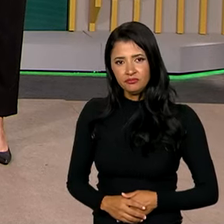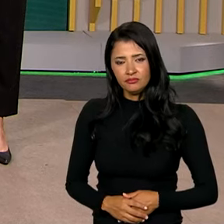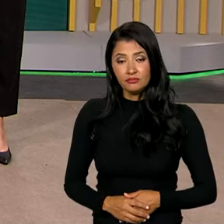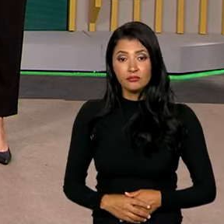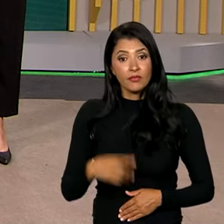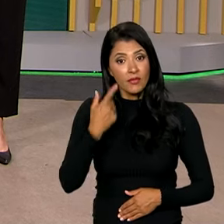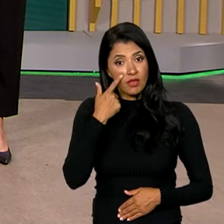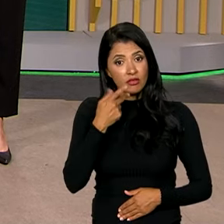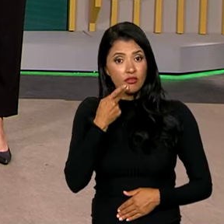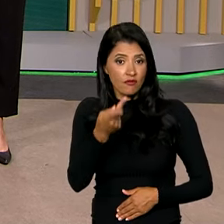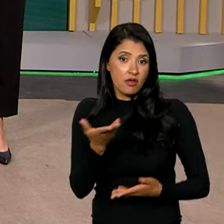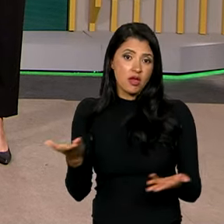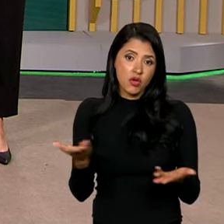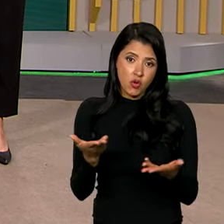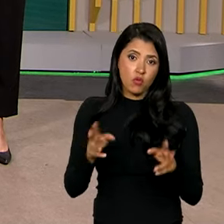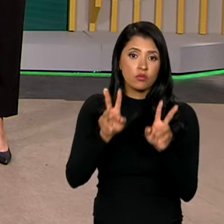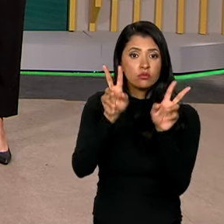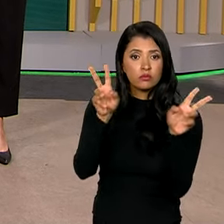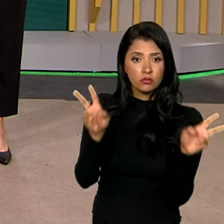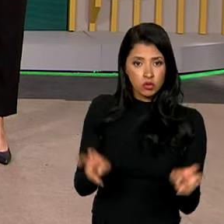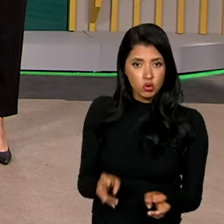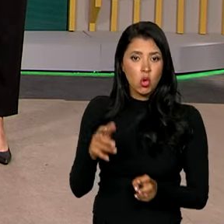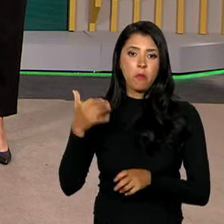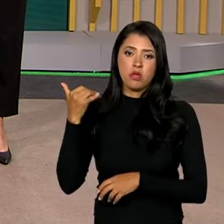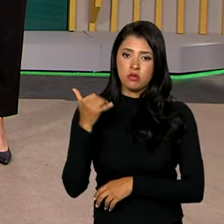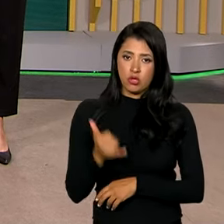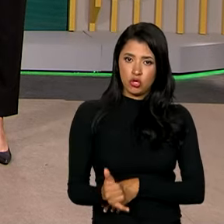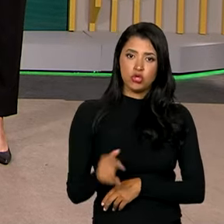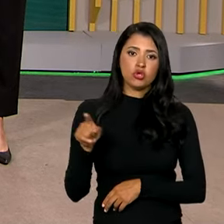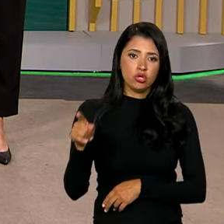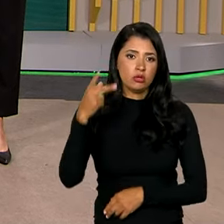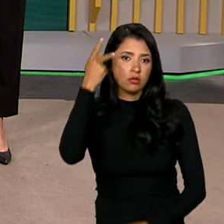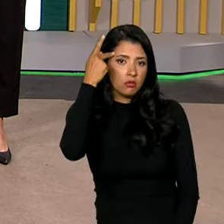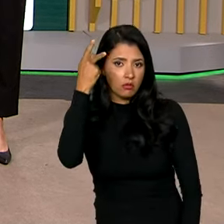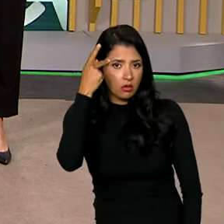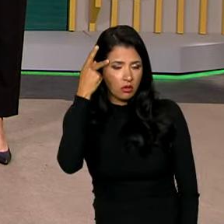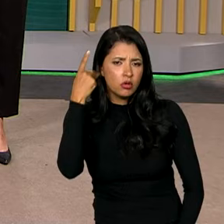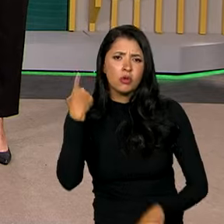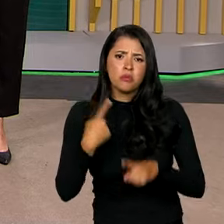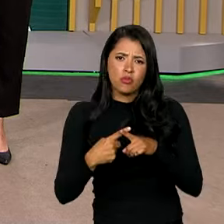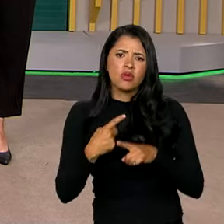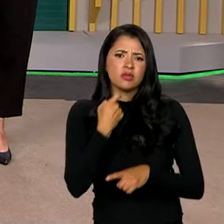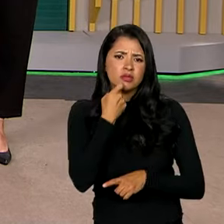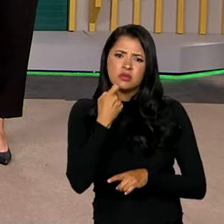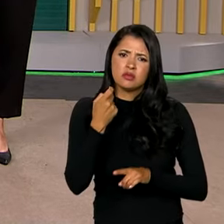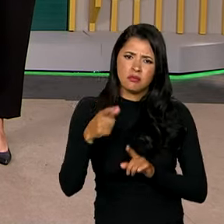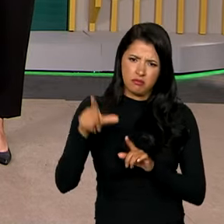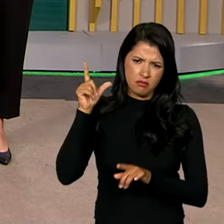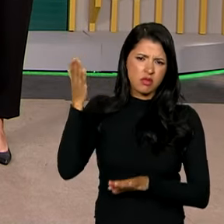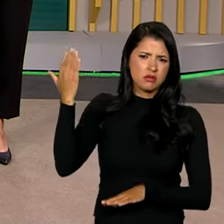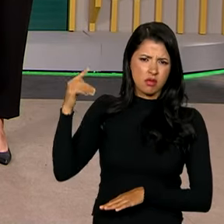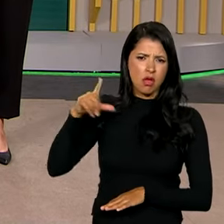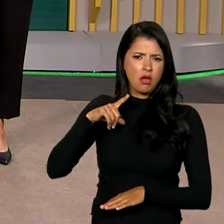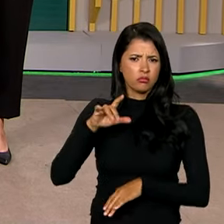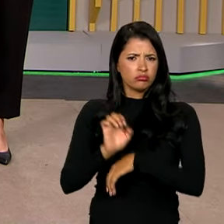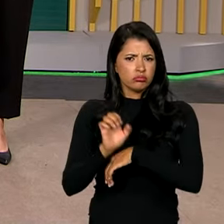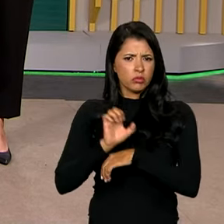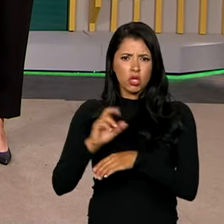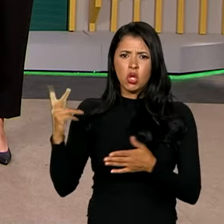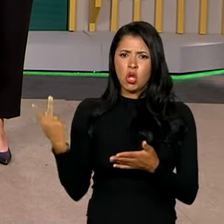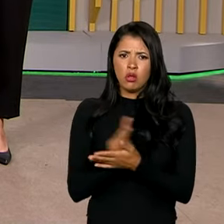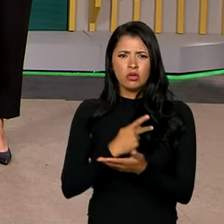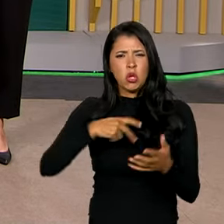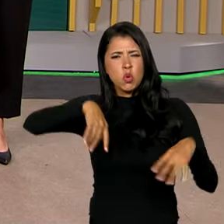E a gente fala agora sobre o abastecimento de energia elétrica em São Paulo, porque na última sexta-feira, parte do estado foi atingida por um